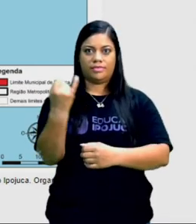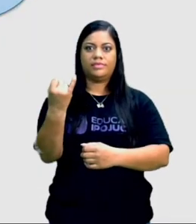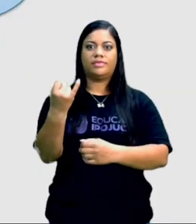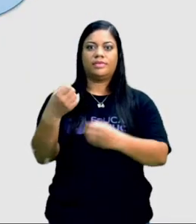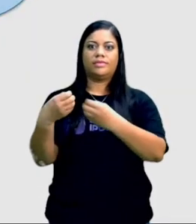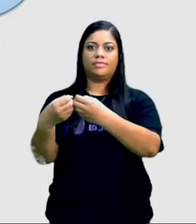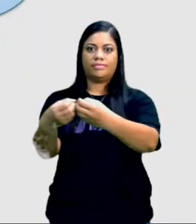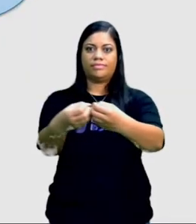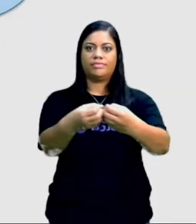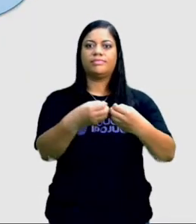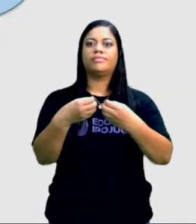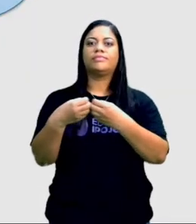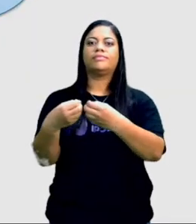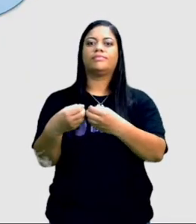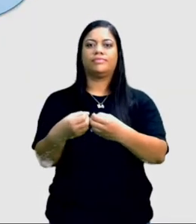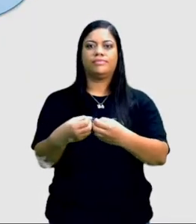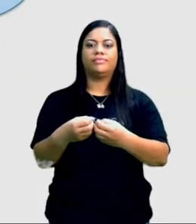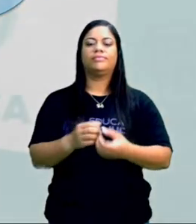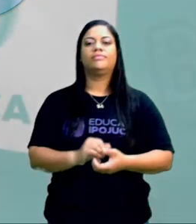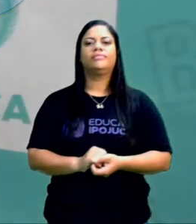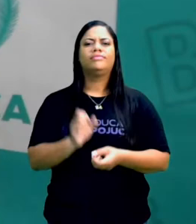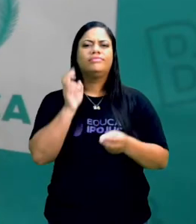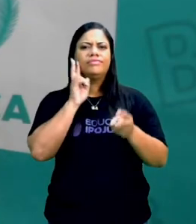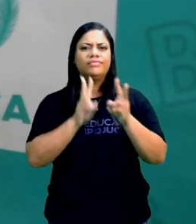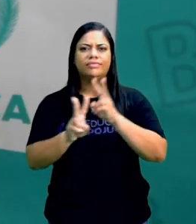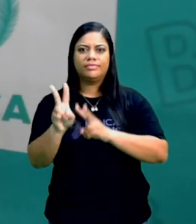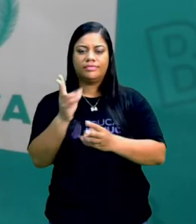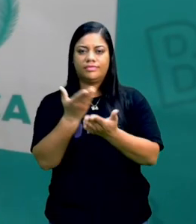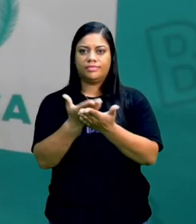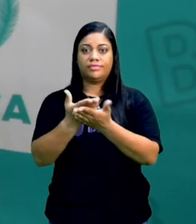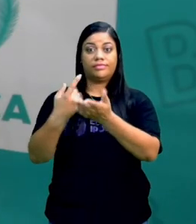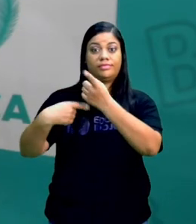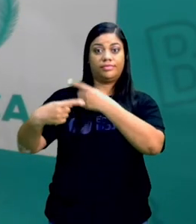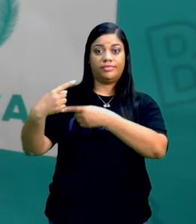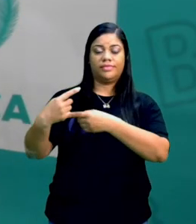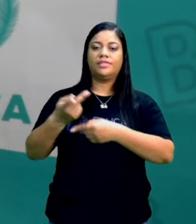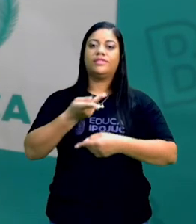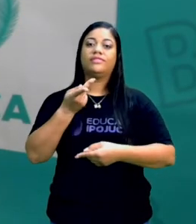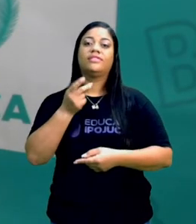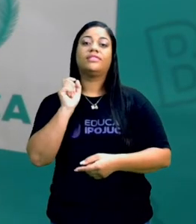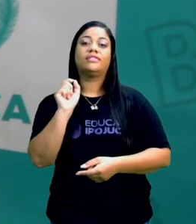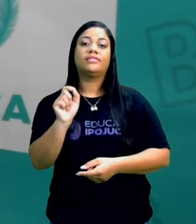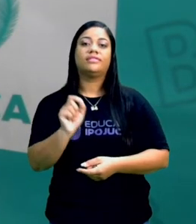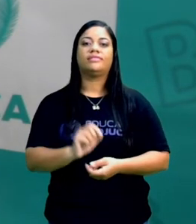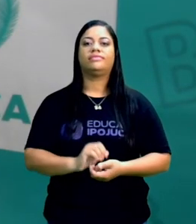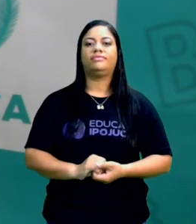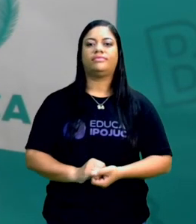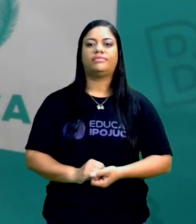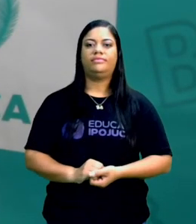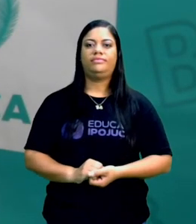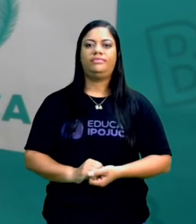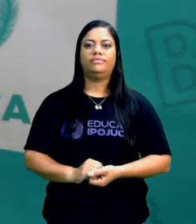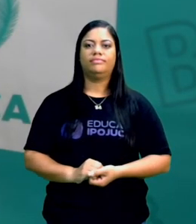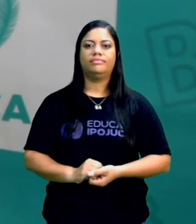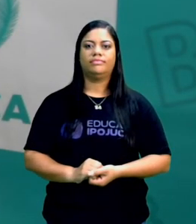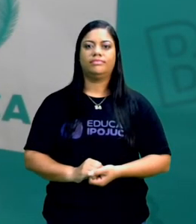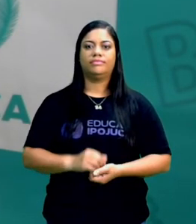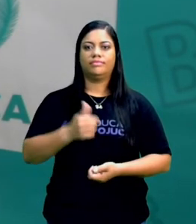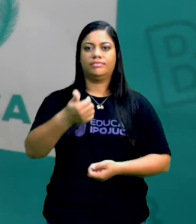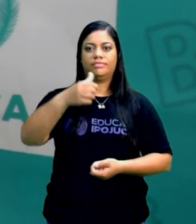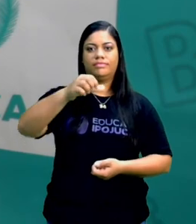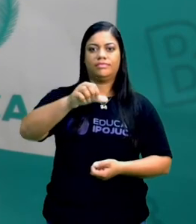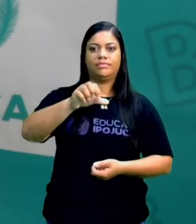metrópole. Então, observe que, na aula passada eu falei que, depois de